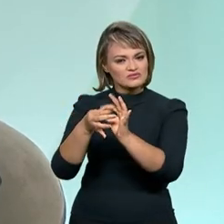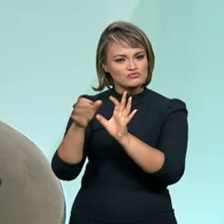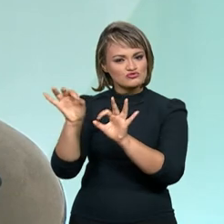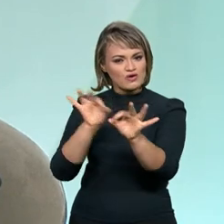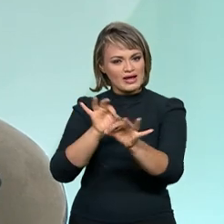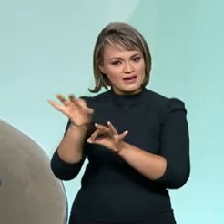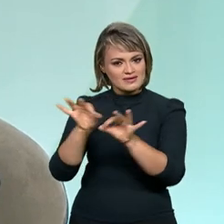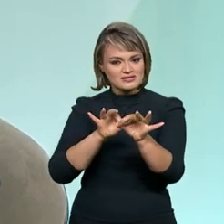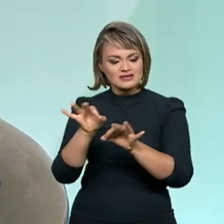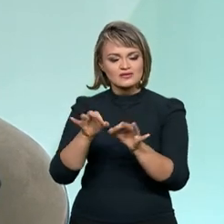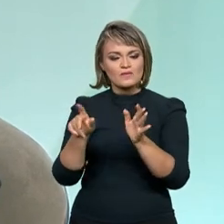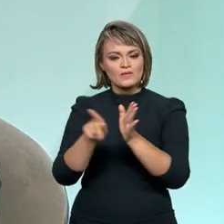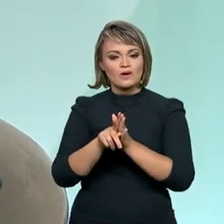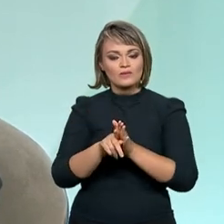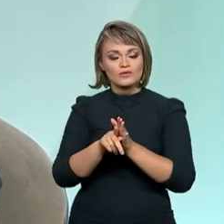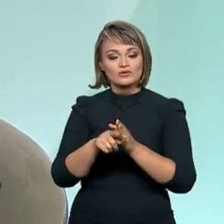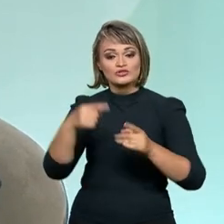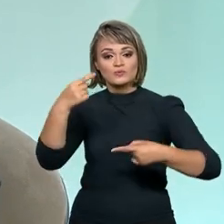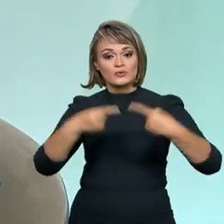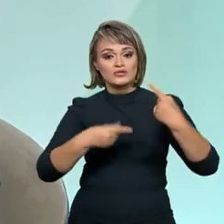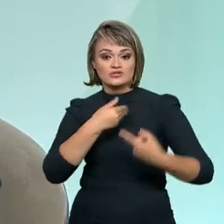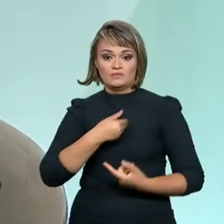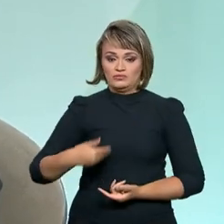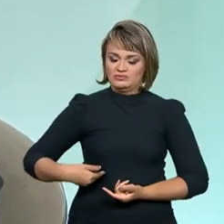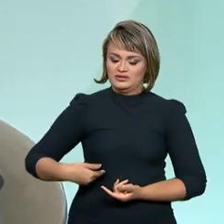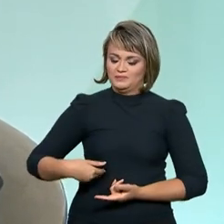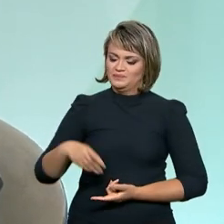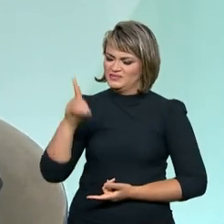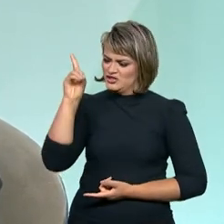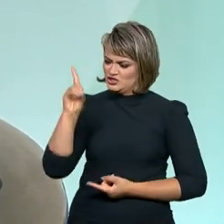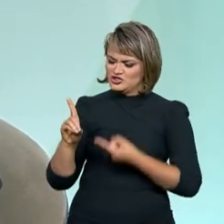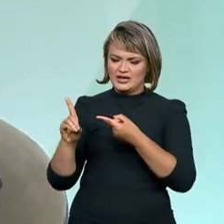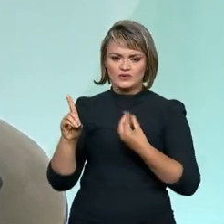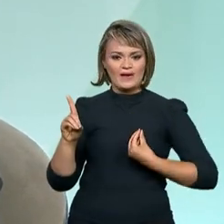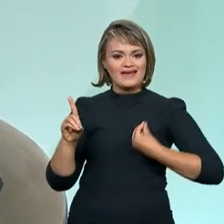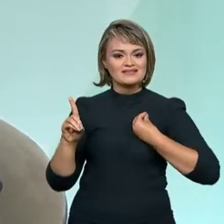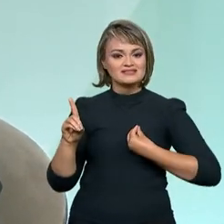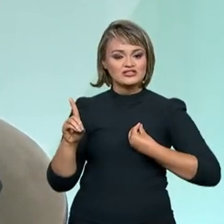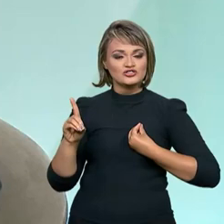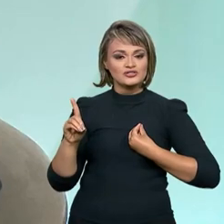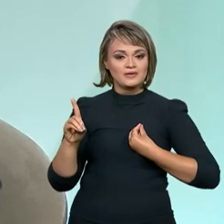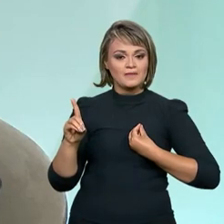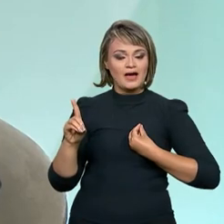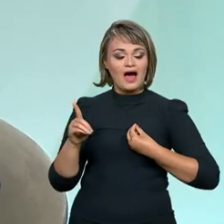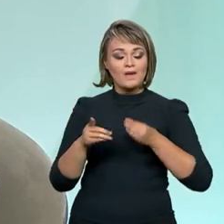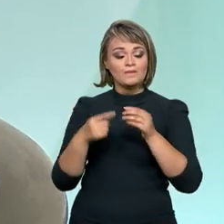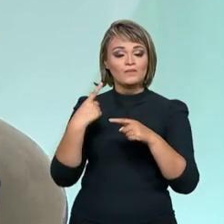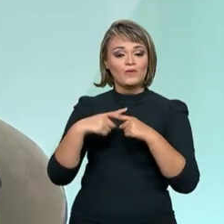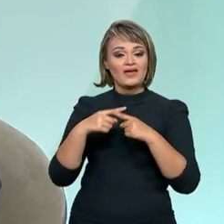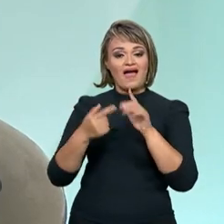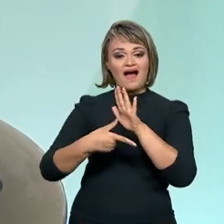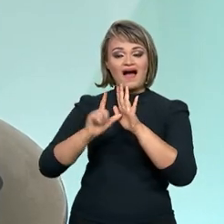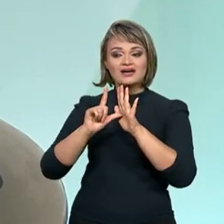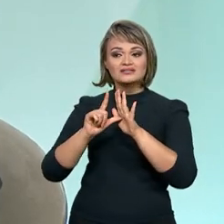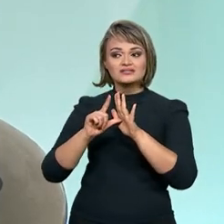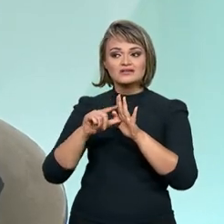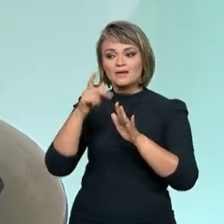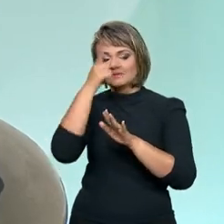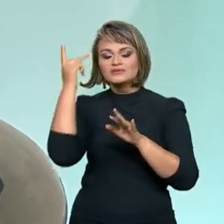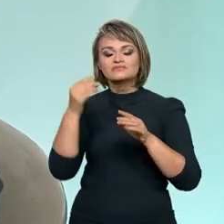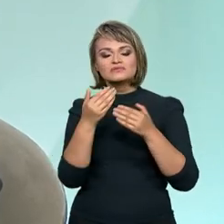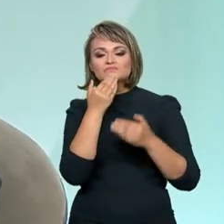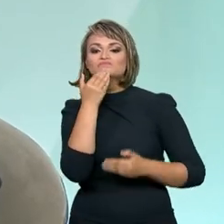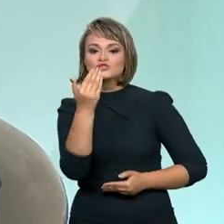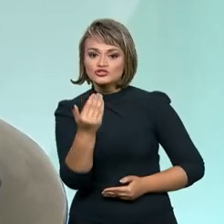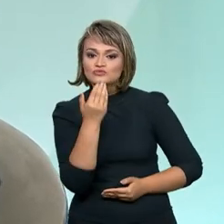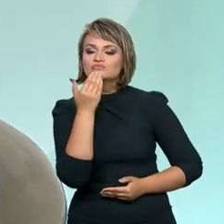organização das políticas públicas. E o que faz um direito existir é ele ser reclamável pela população. Isso nós